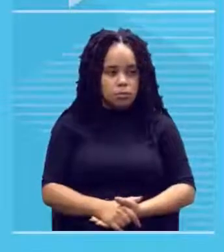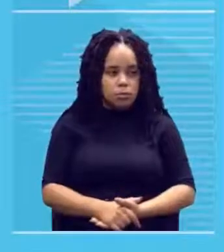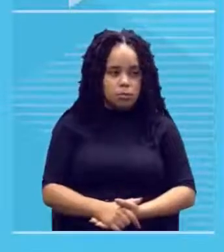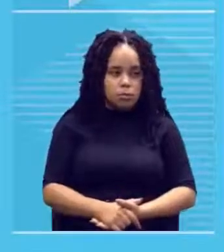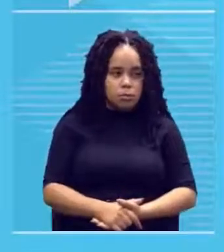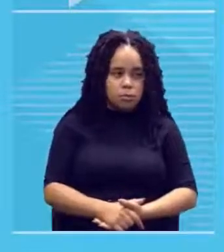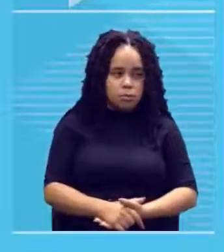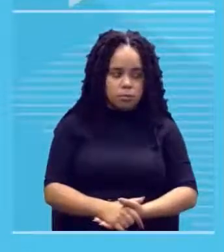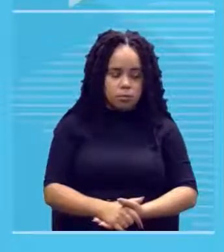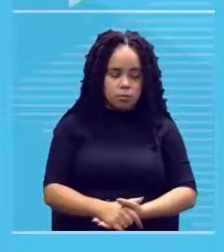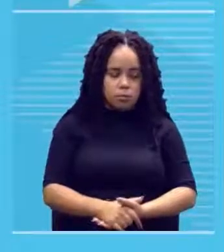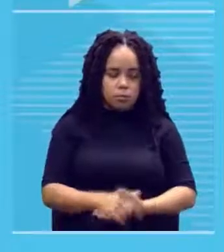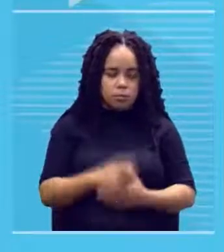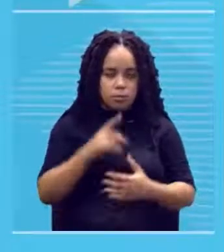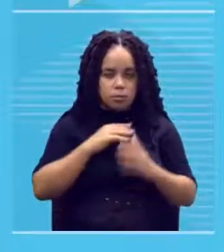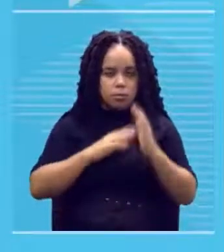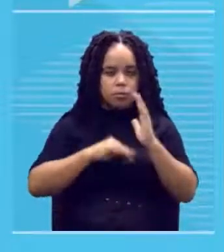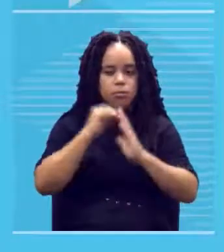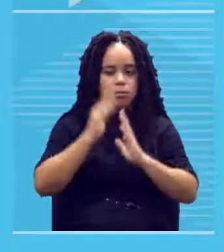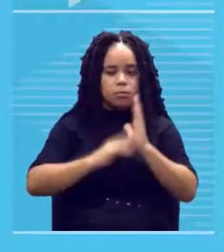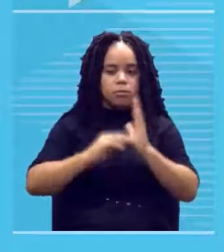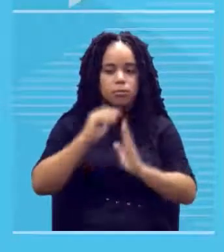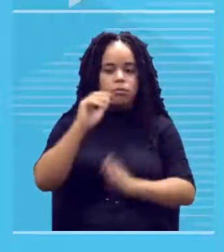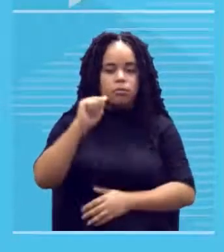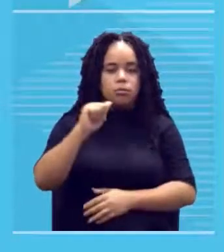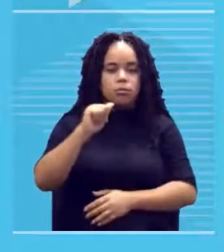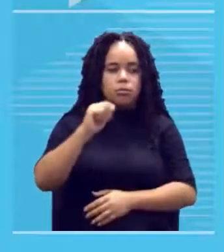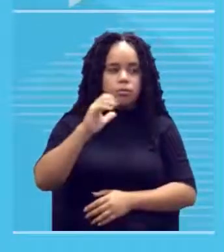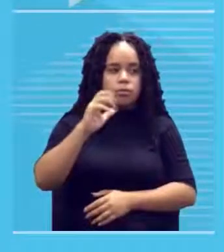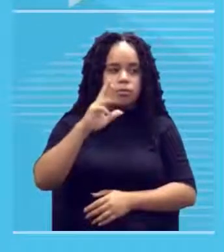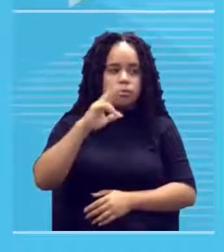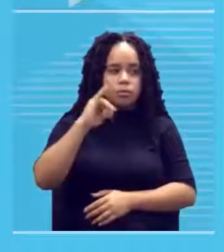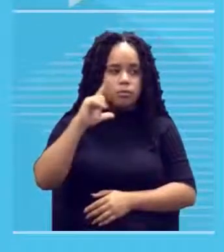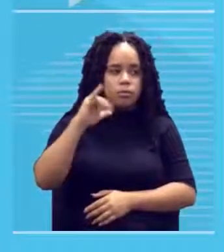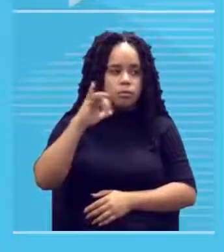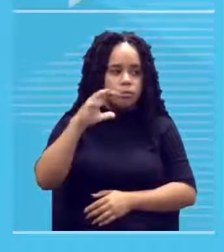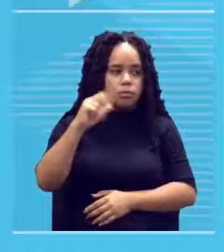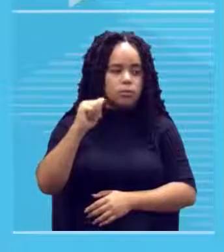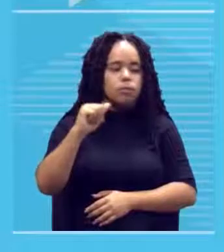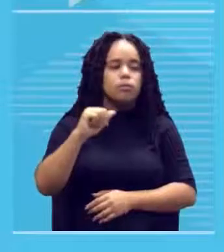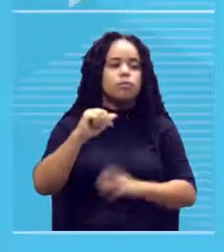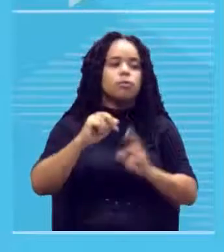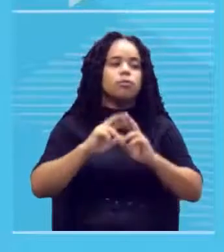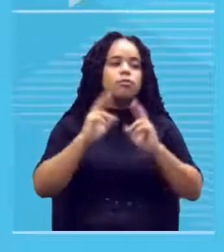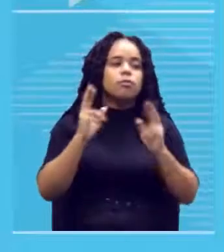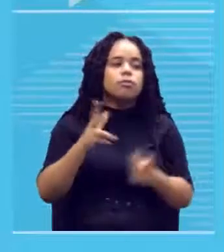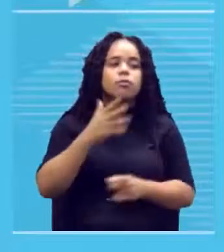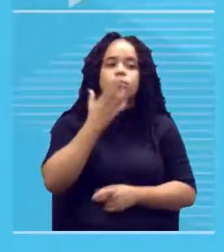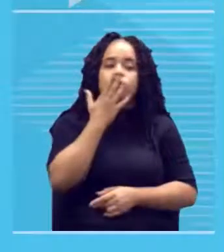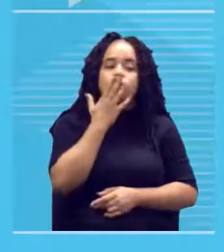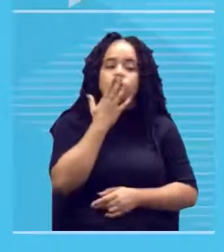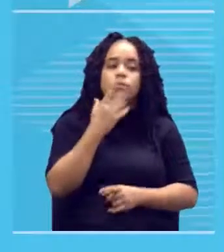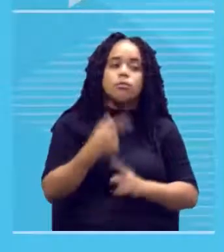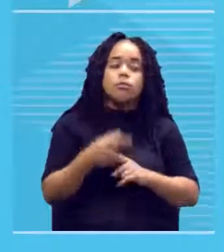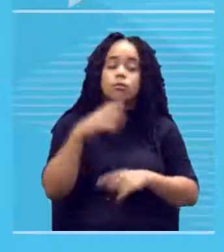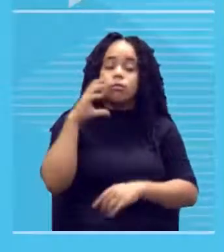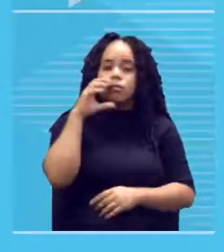pintura acrílica a diferença é a tinta essa tinta ela seca rápido